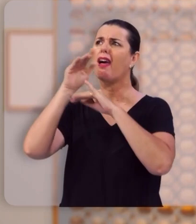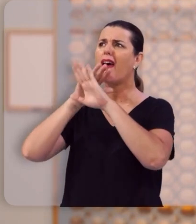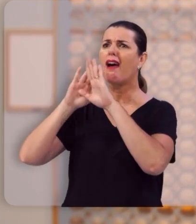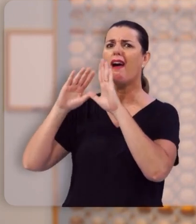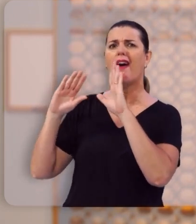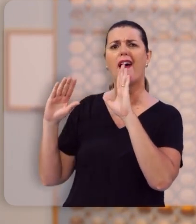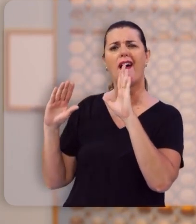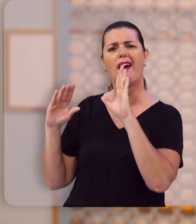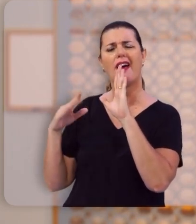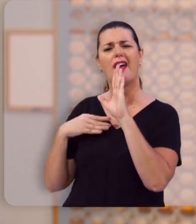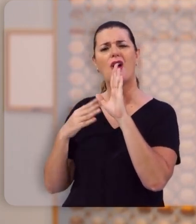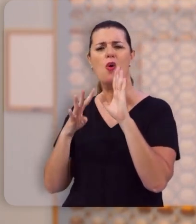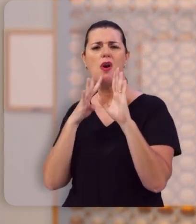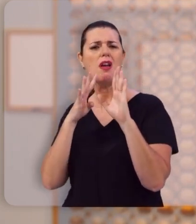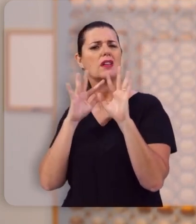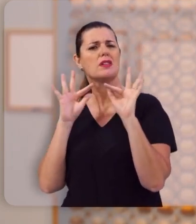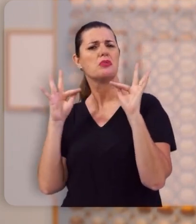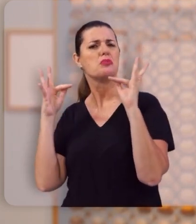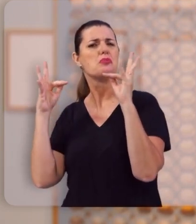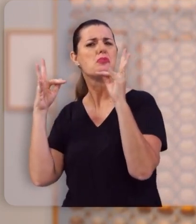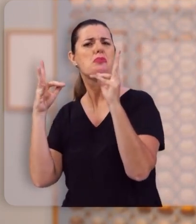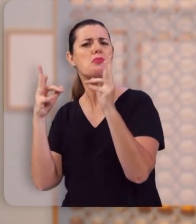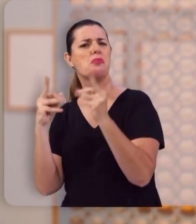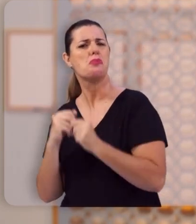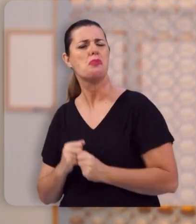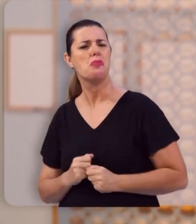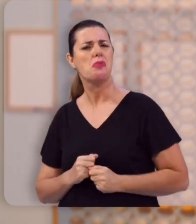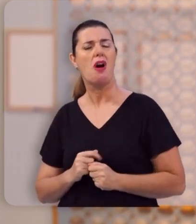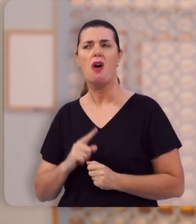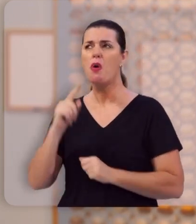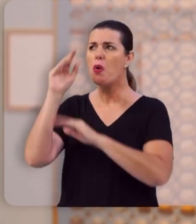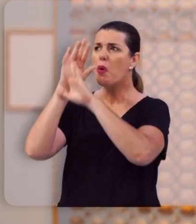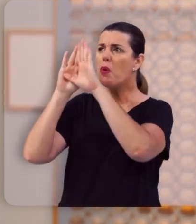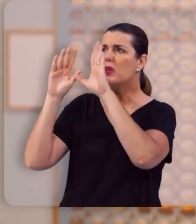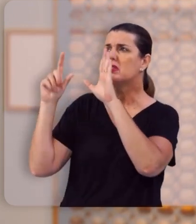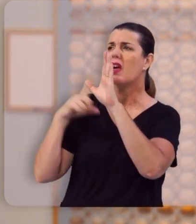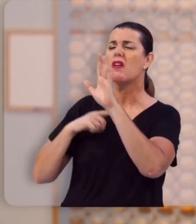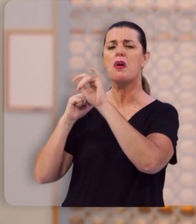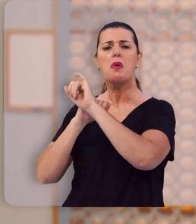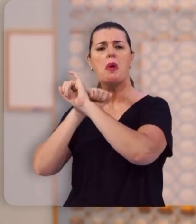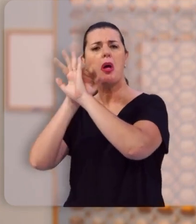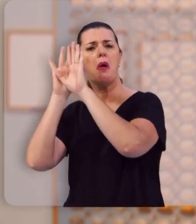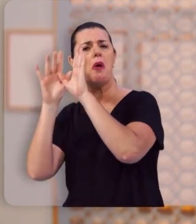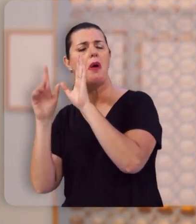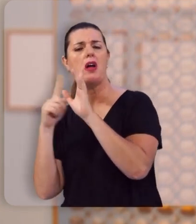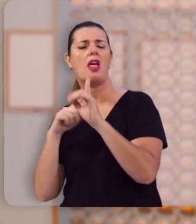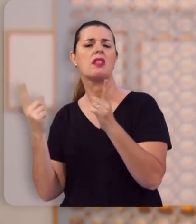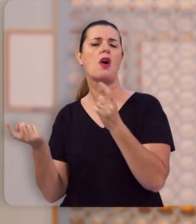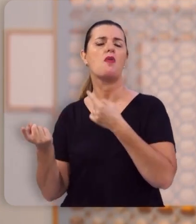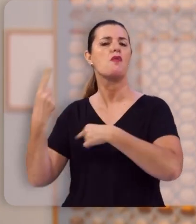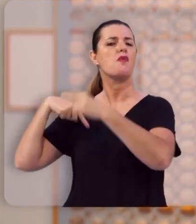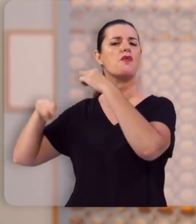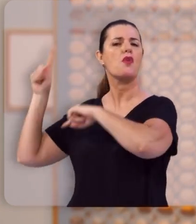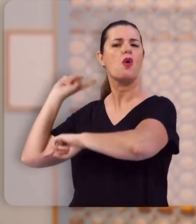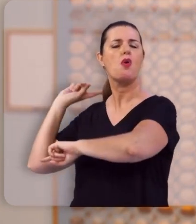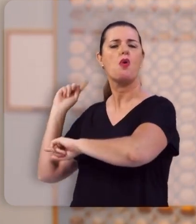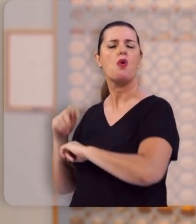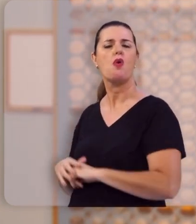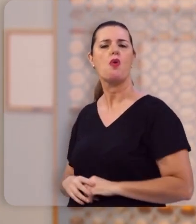conheceremos como também somos conhecidos. O céu vai ser glorificação e não retrocesso.